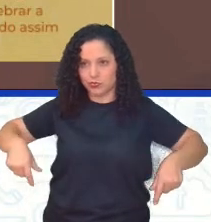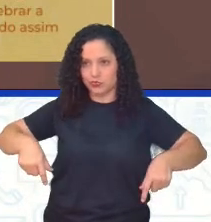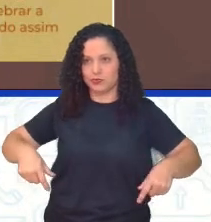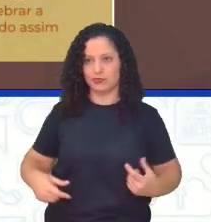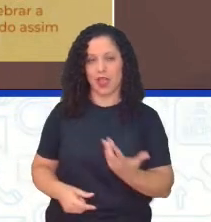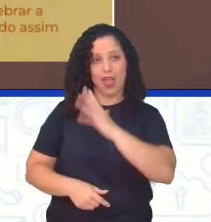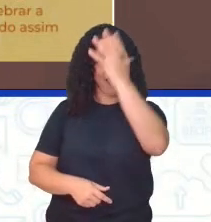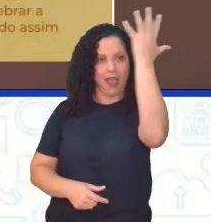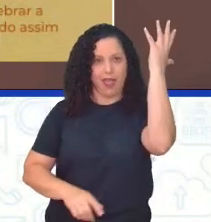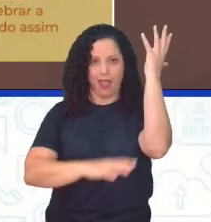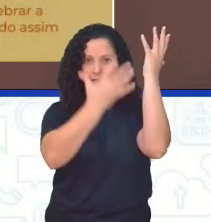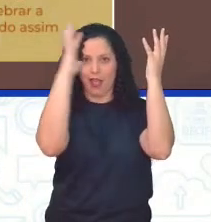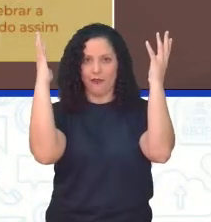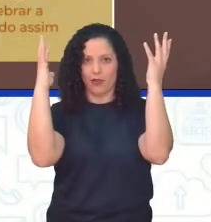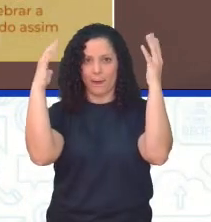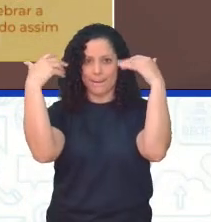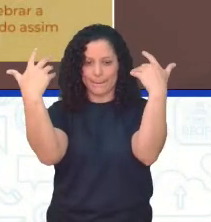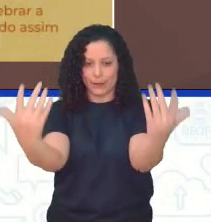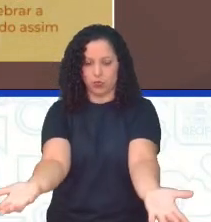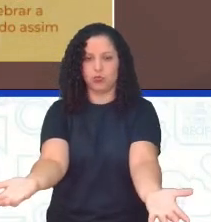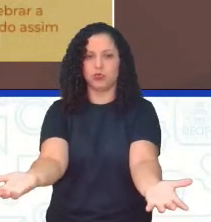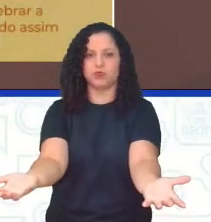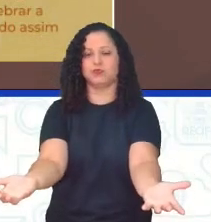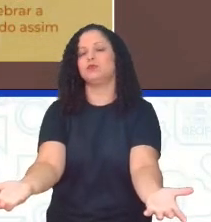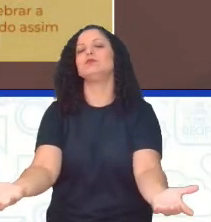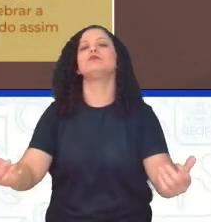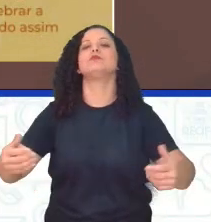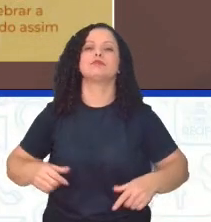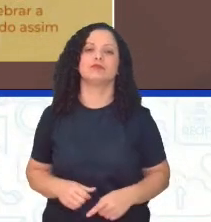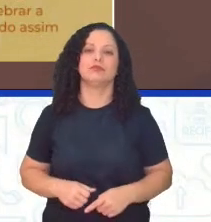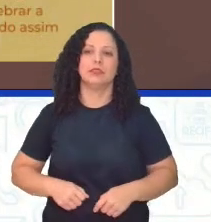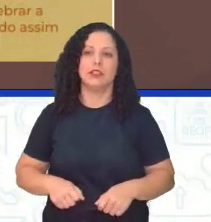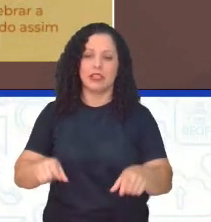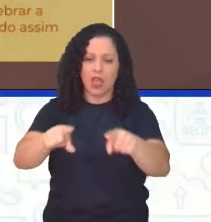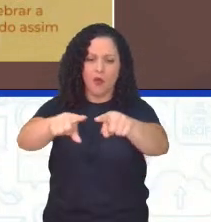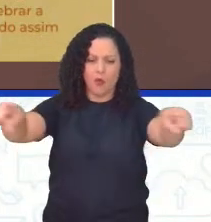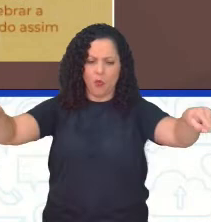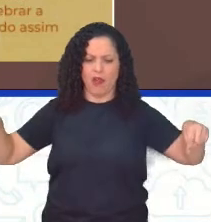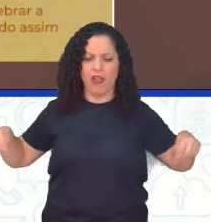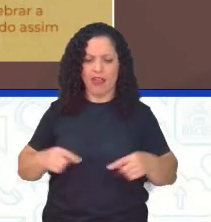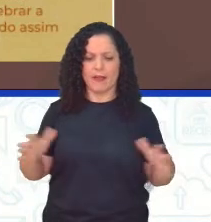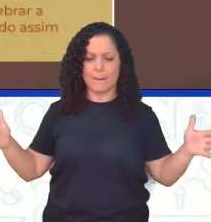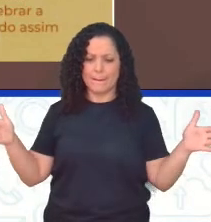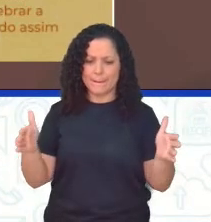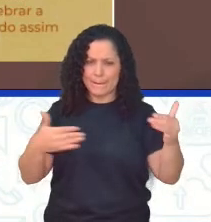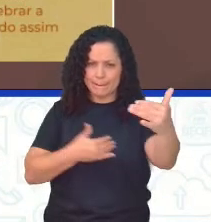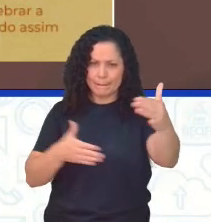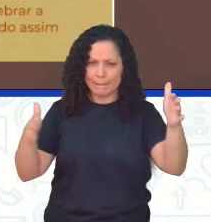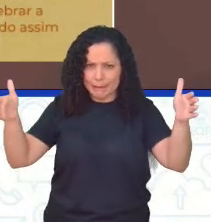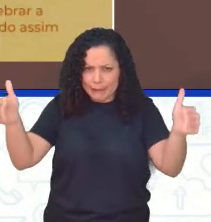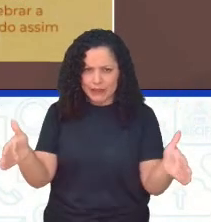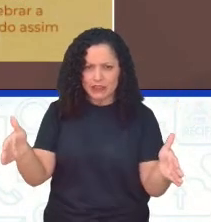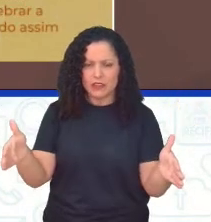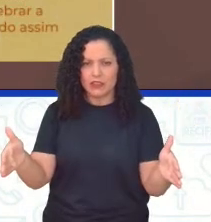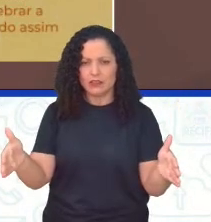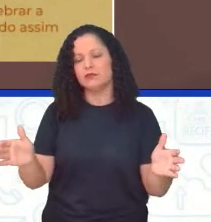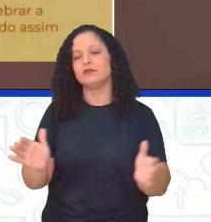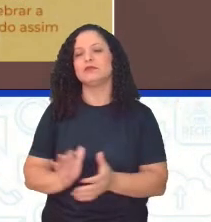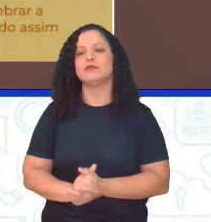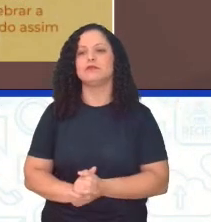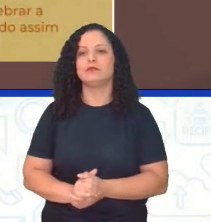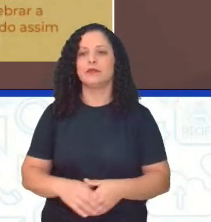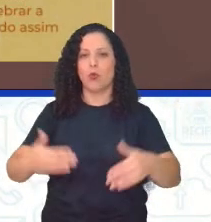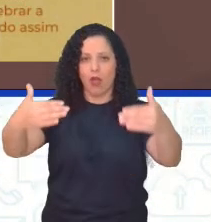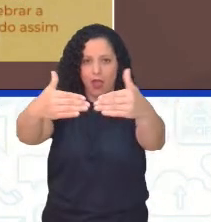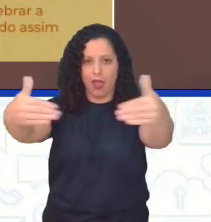aí, veja, é de uma área, né, para pequenas produções, produção de subsistência, tá? Então, ao